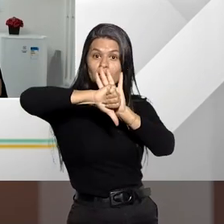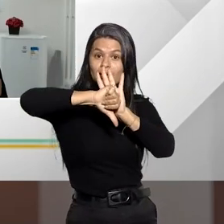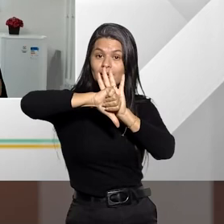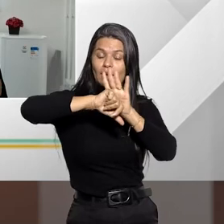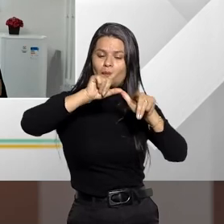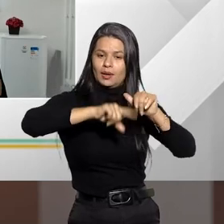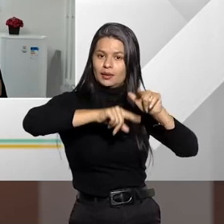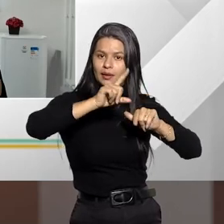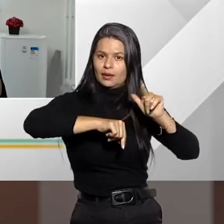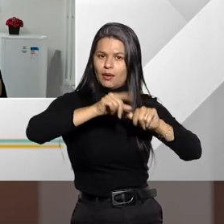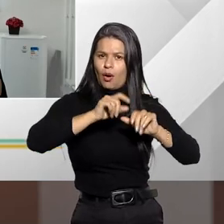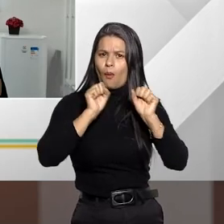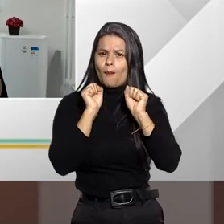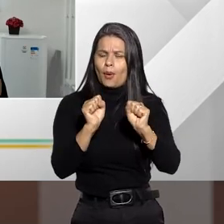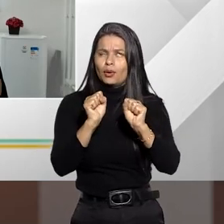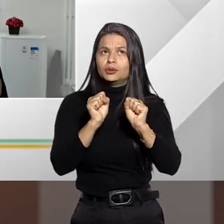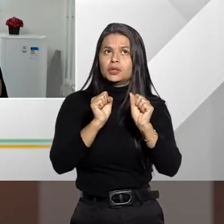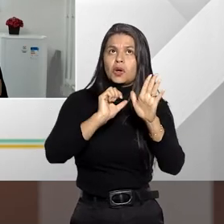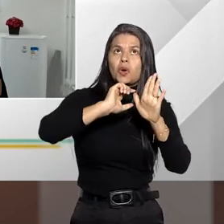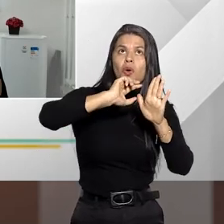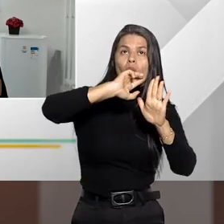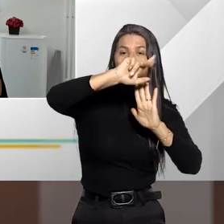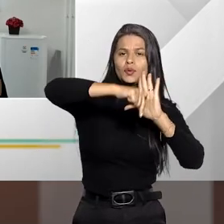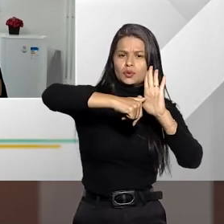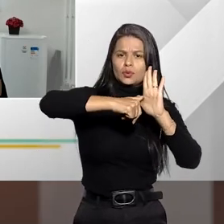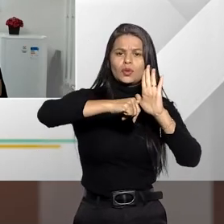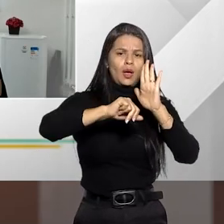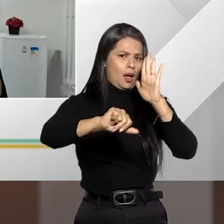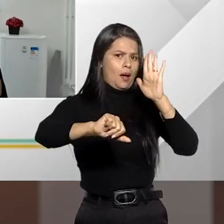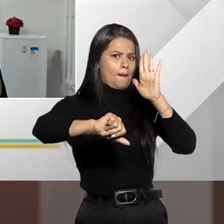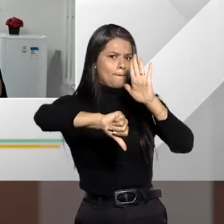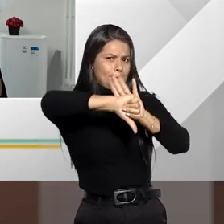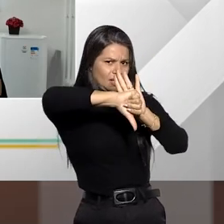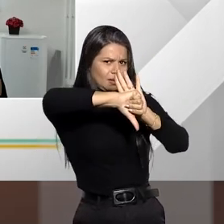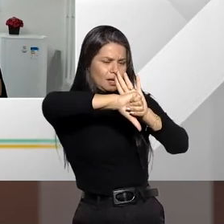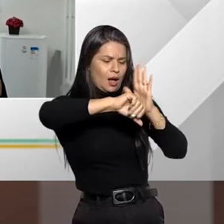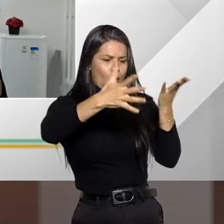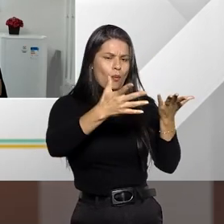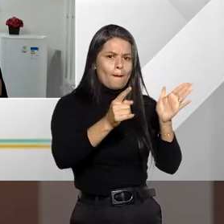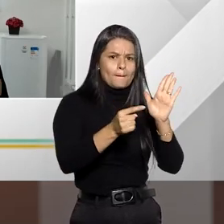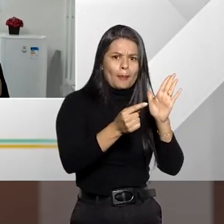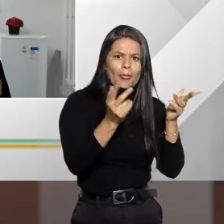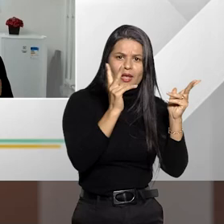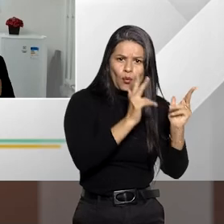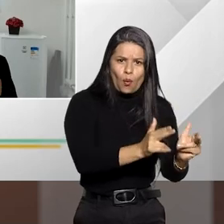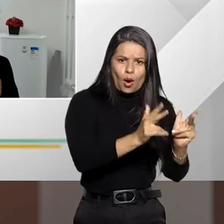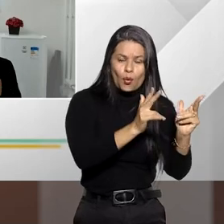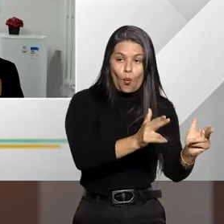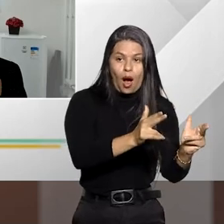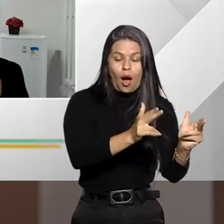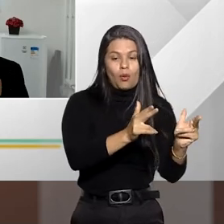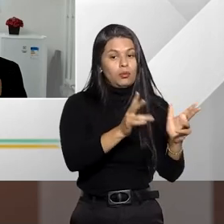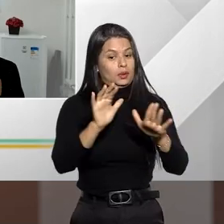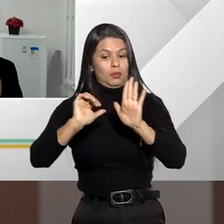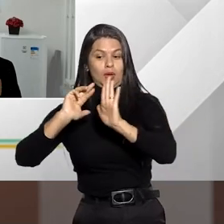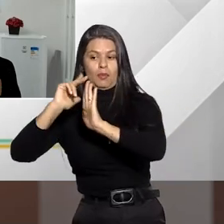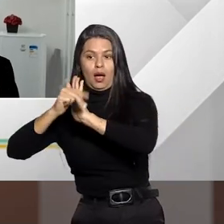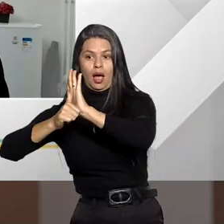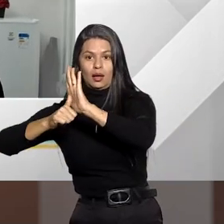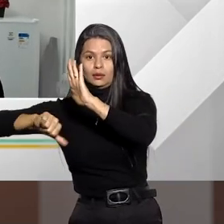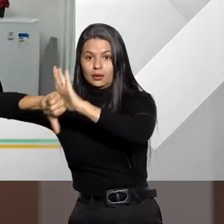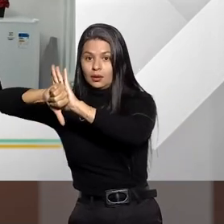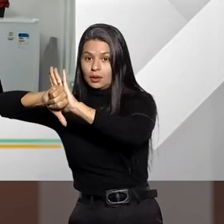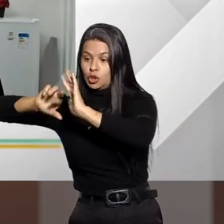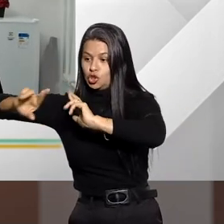poderia distinguir o chamado concurso material homogêneo do heterogêneo? Bom, a professora Ana deu dois